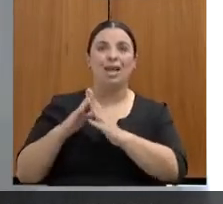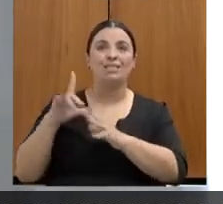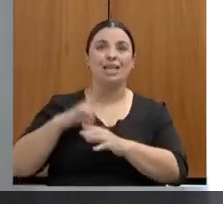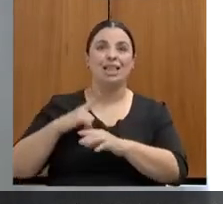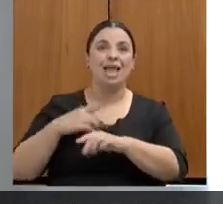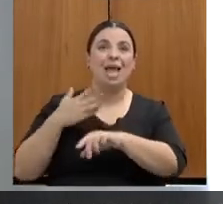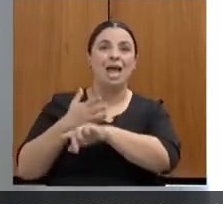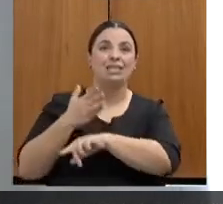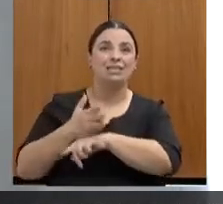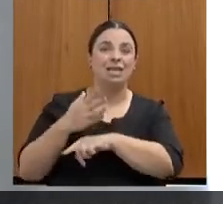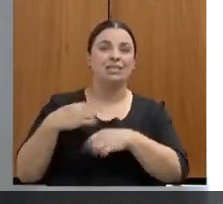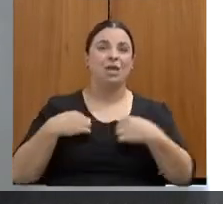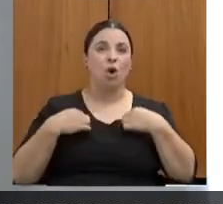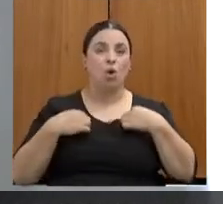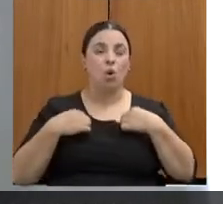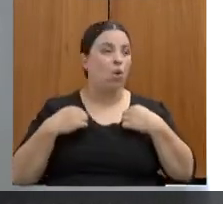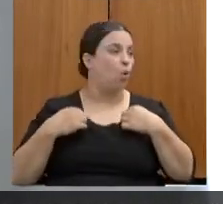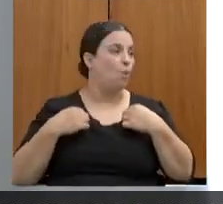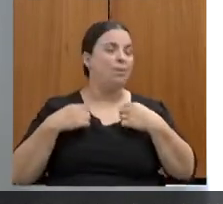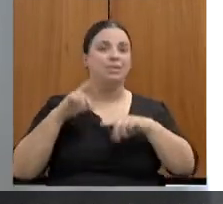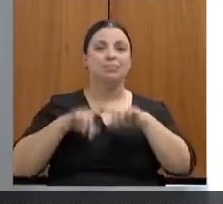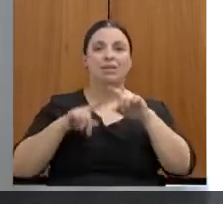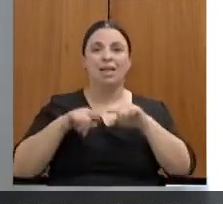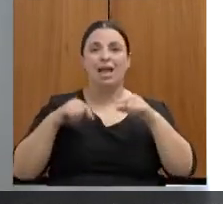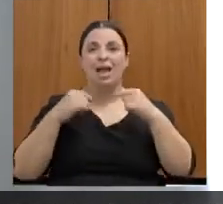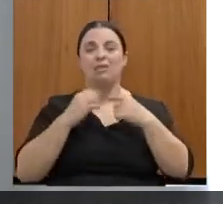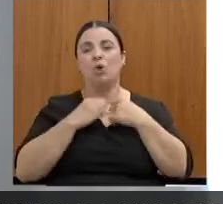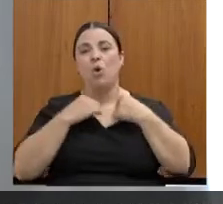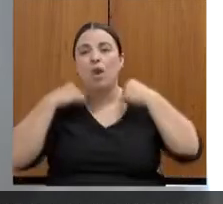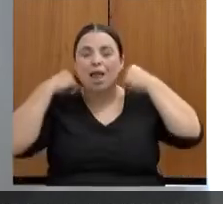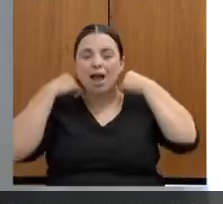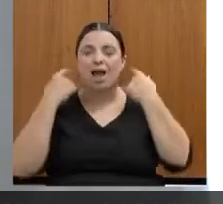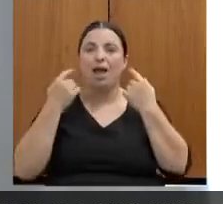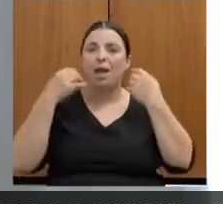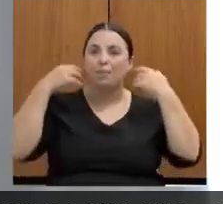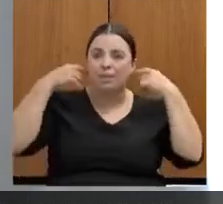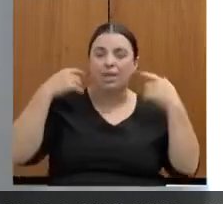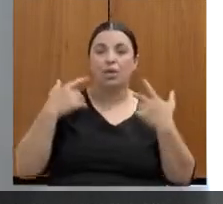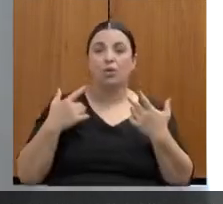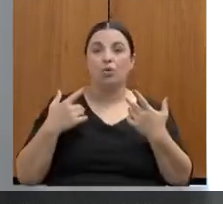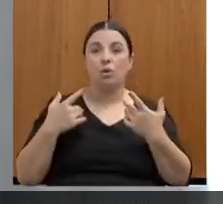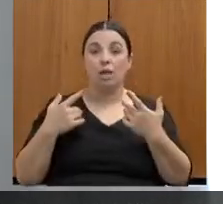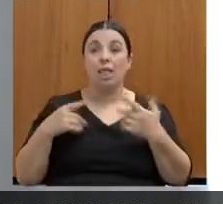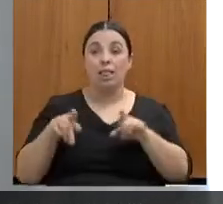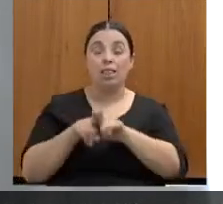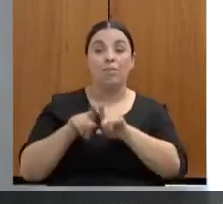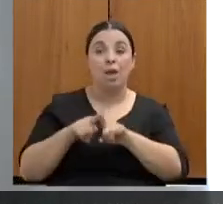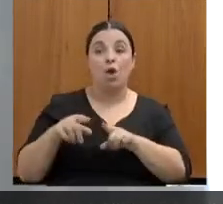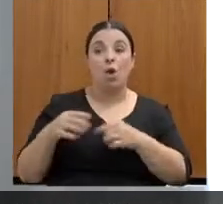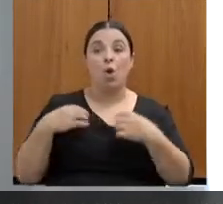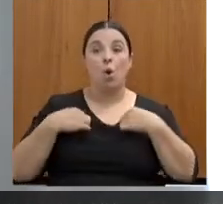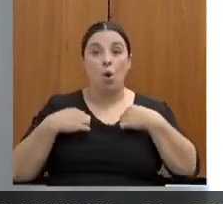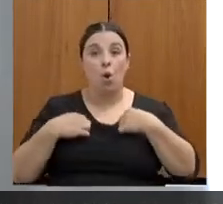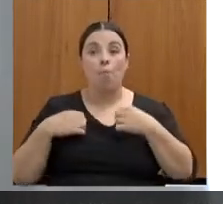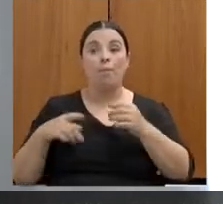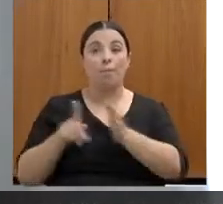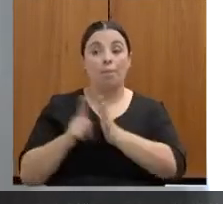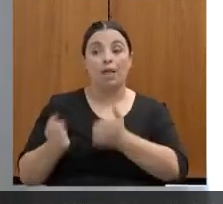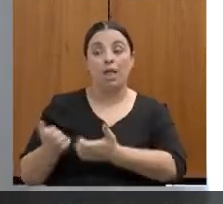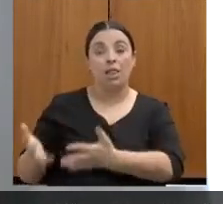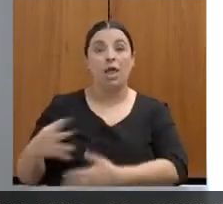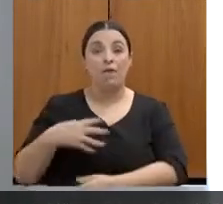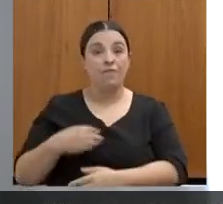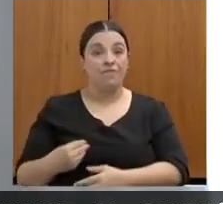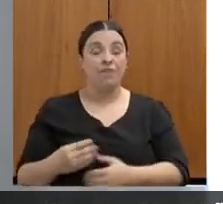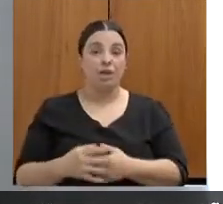roupas, acessórios, e roupas não só para ela, mas também para os filhos. Às vezes, ela sai de casa para